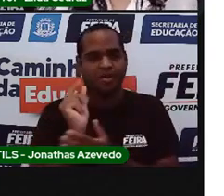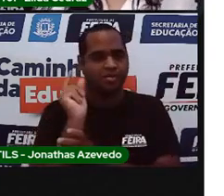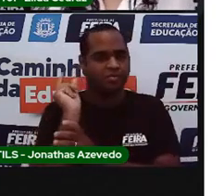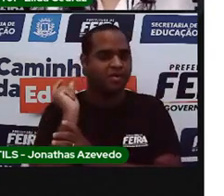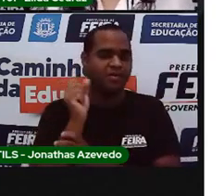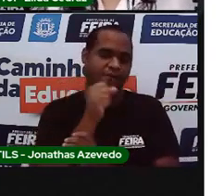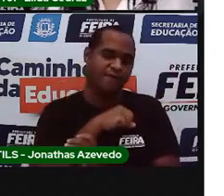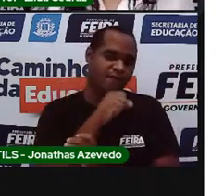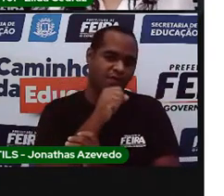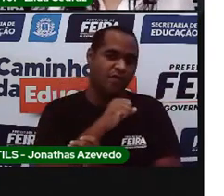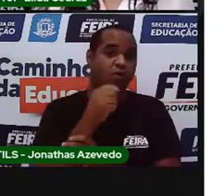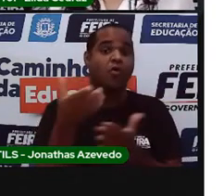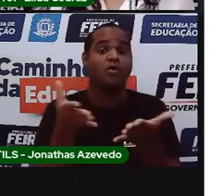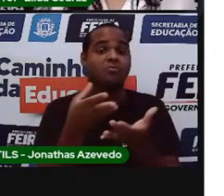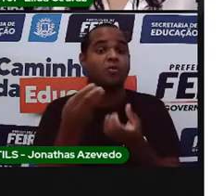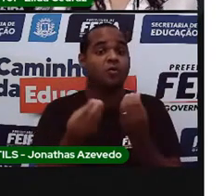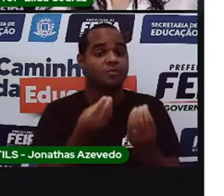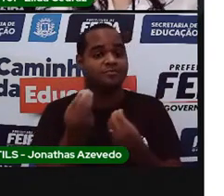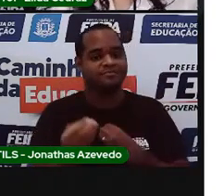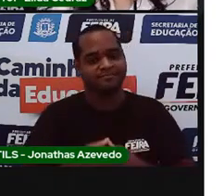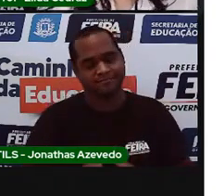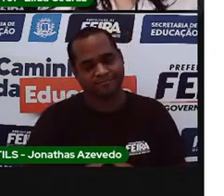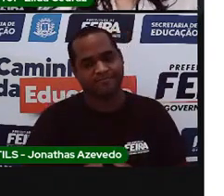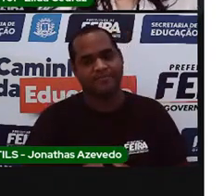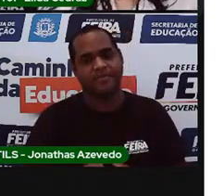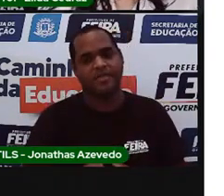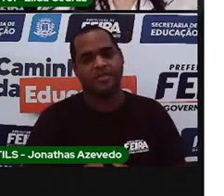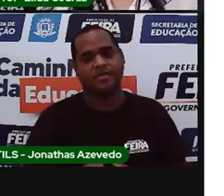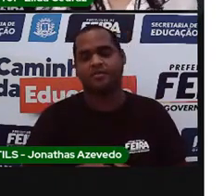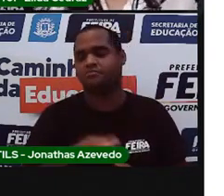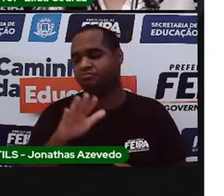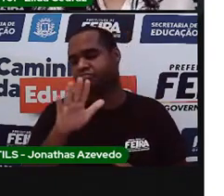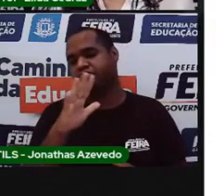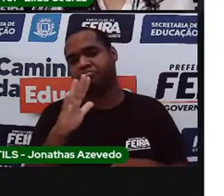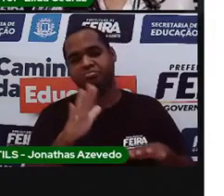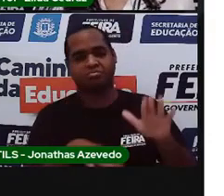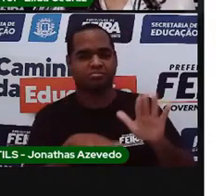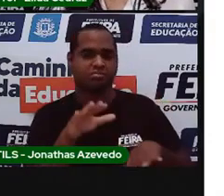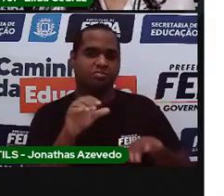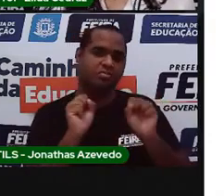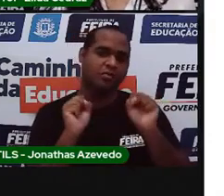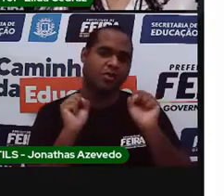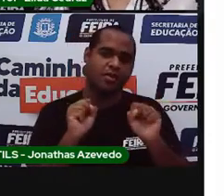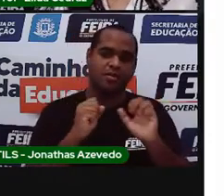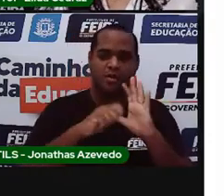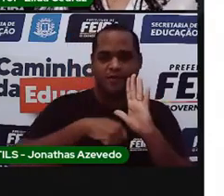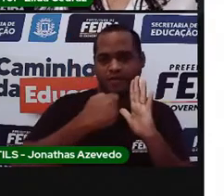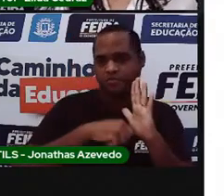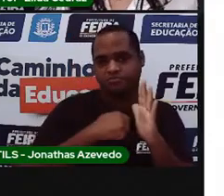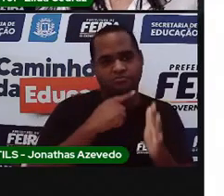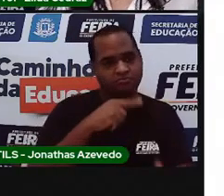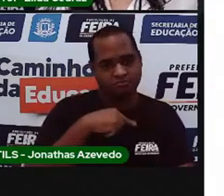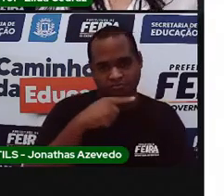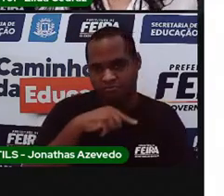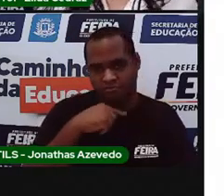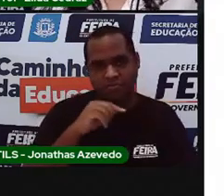avós e de como é hoje. Se por acaso você não puder registrar em vídeo